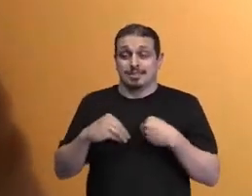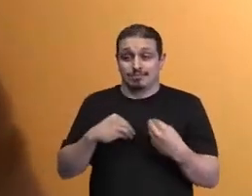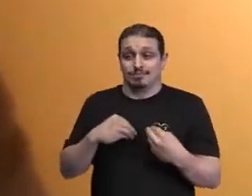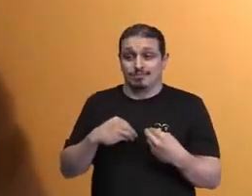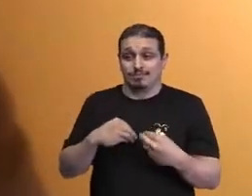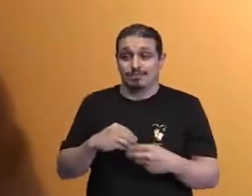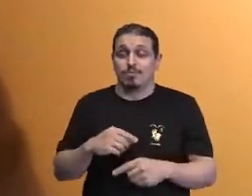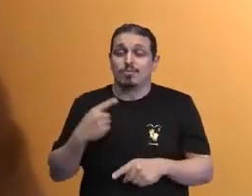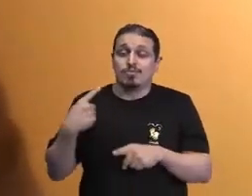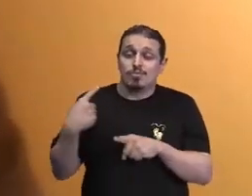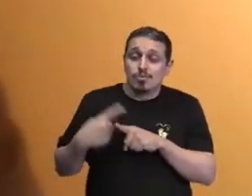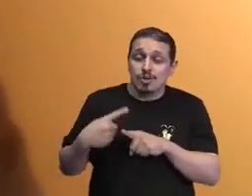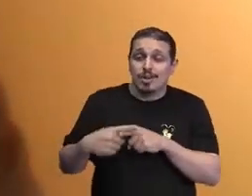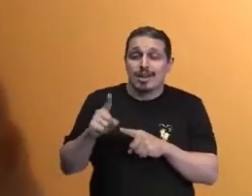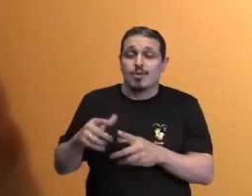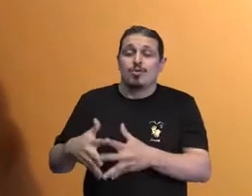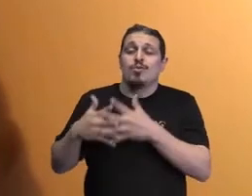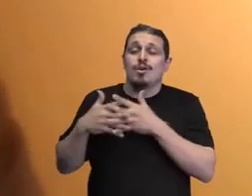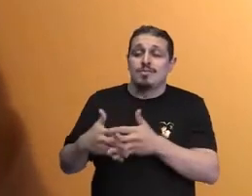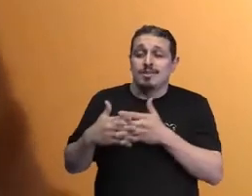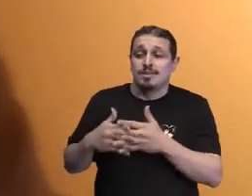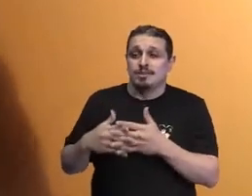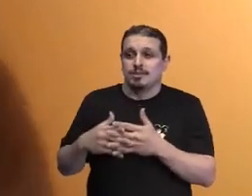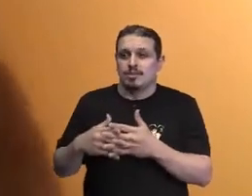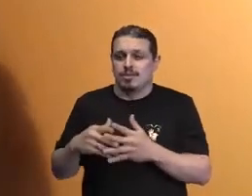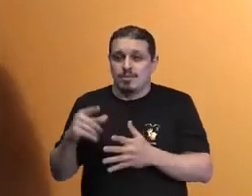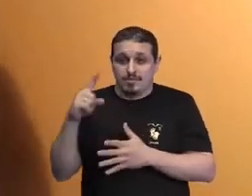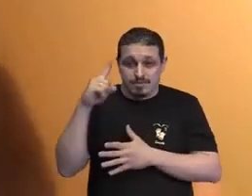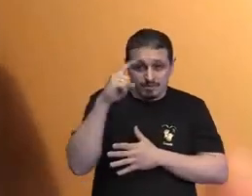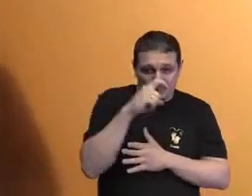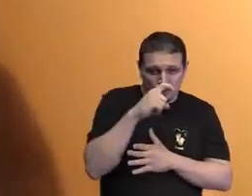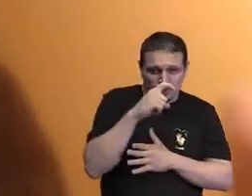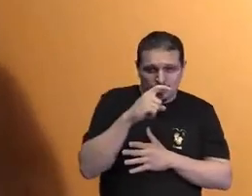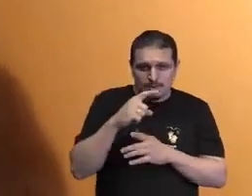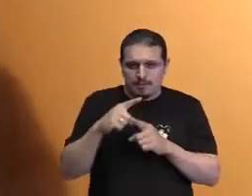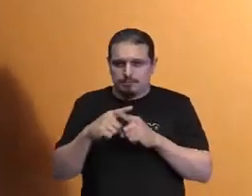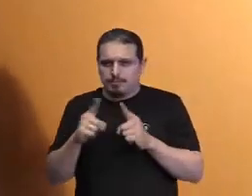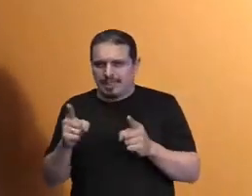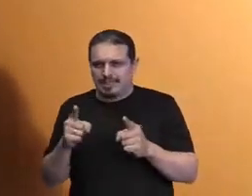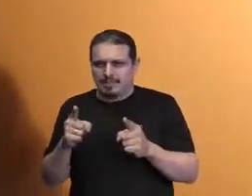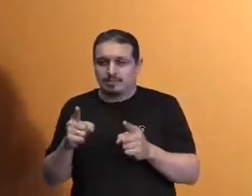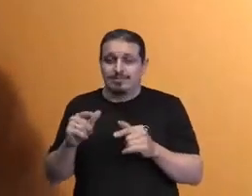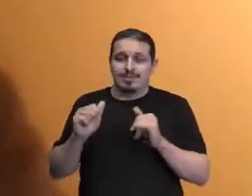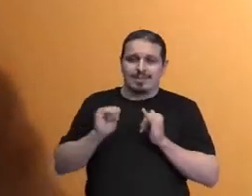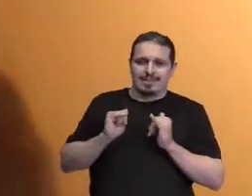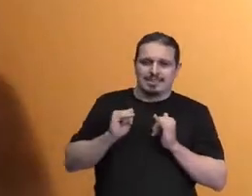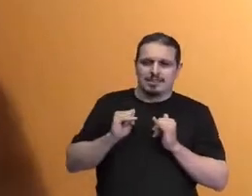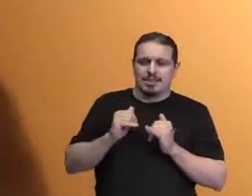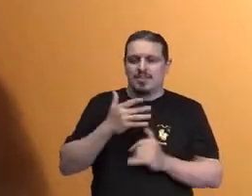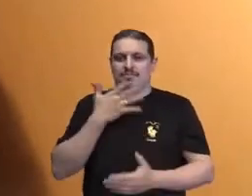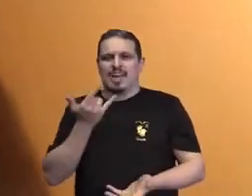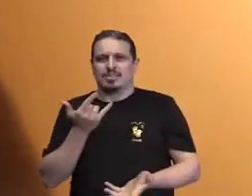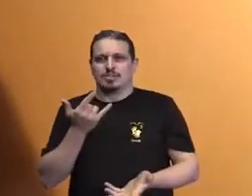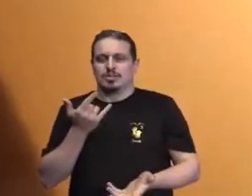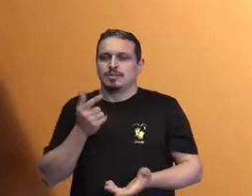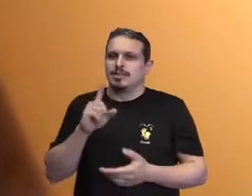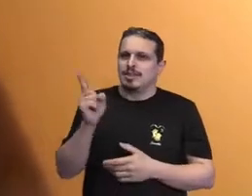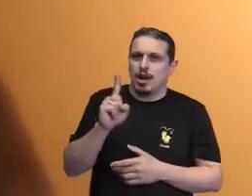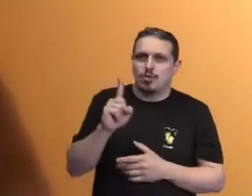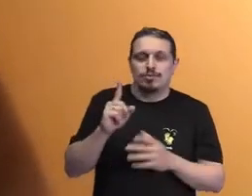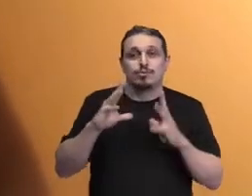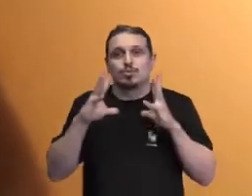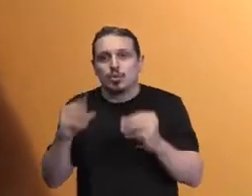complicado, mas acomodar é perecer, claro que não é mudar tudo o tempo todo, de todos os modos, só que tem de ser